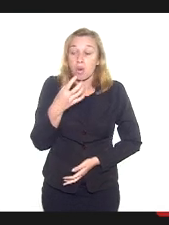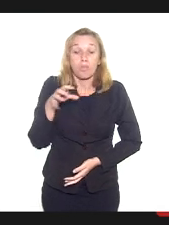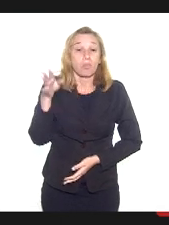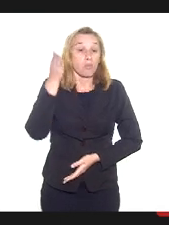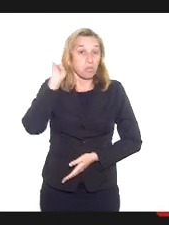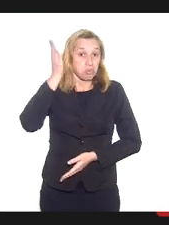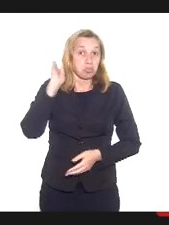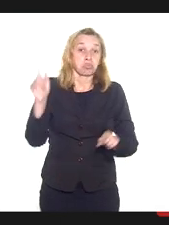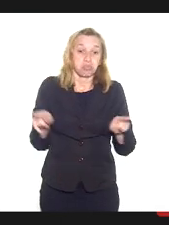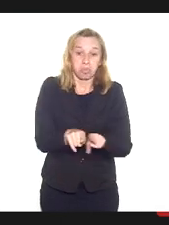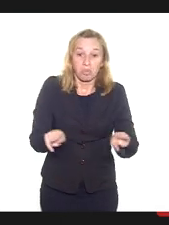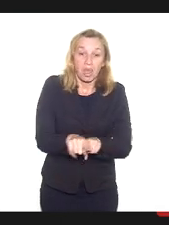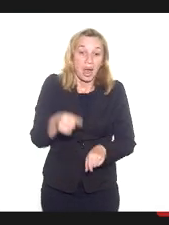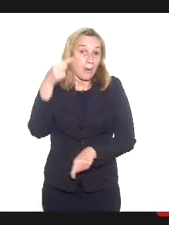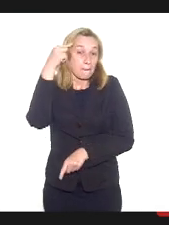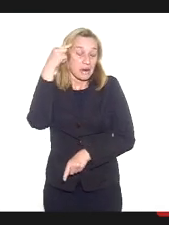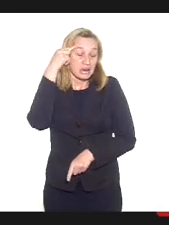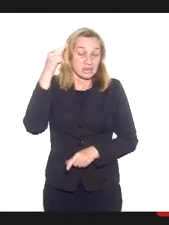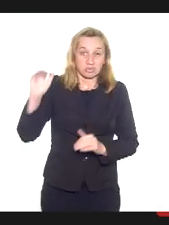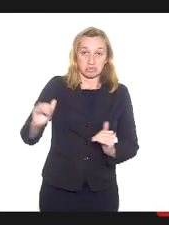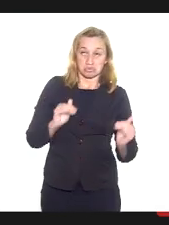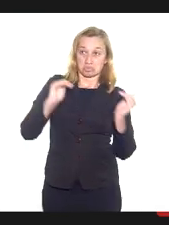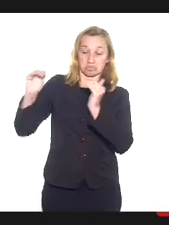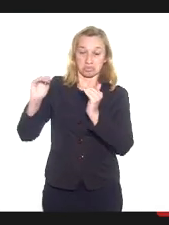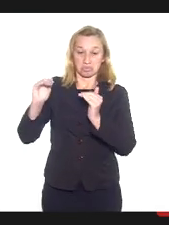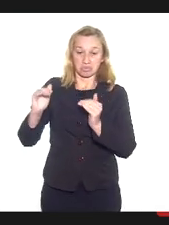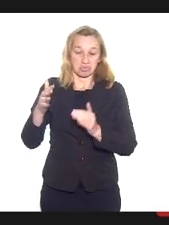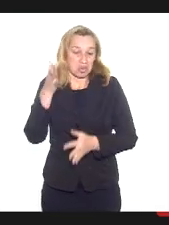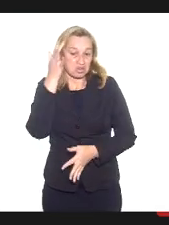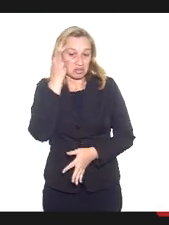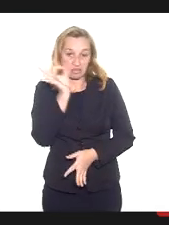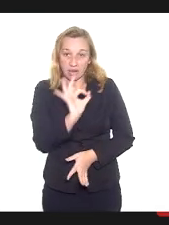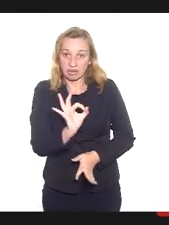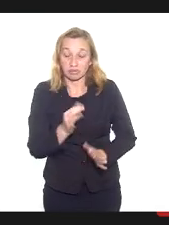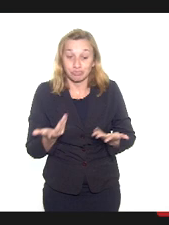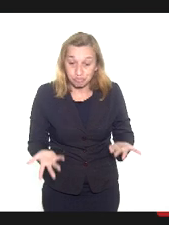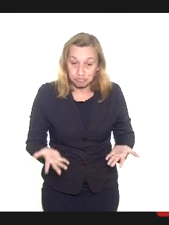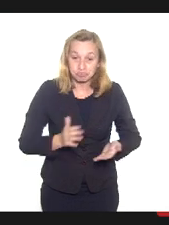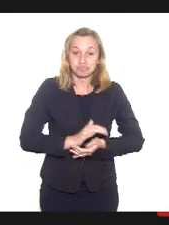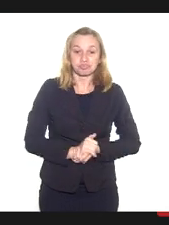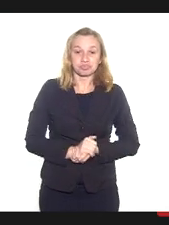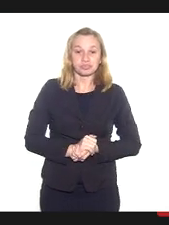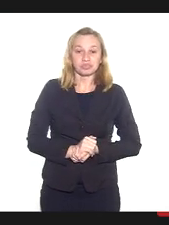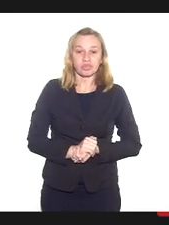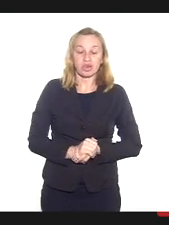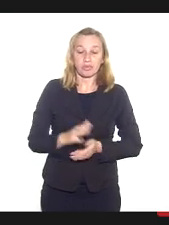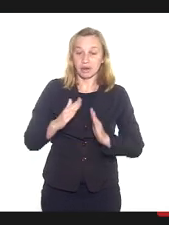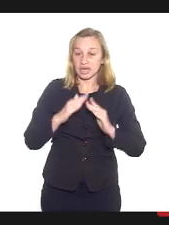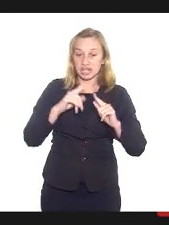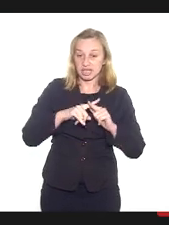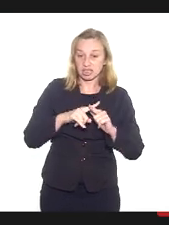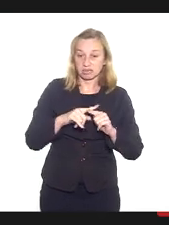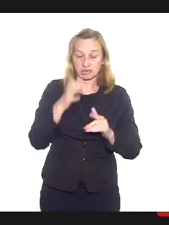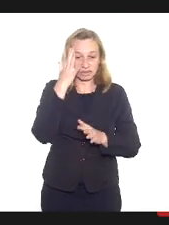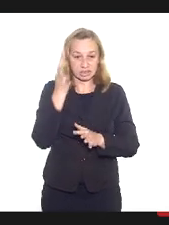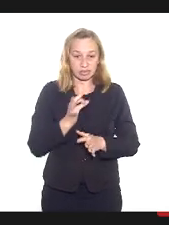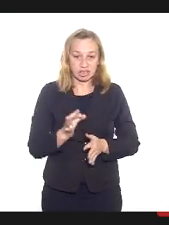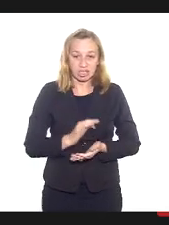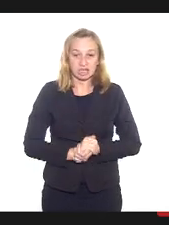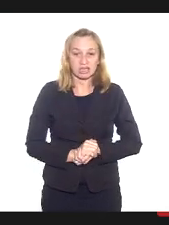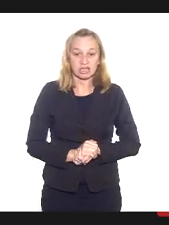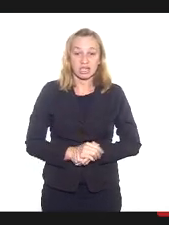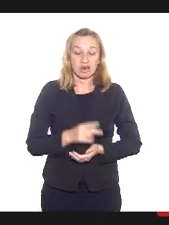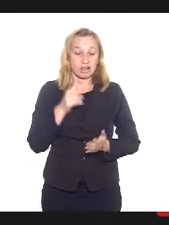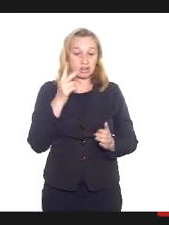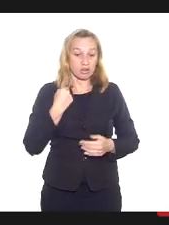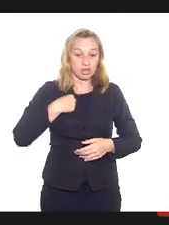pensam que são autoridades, mas não são autoridades. Para a igreja, eles não são autoridades. Eles falaram que nós